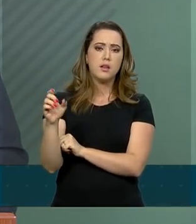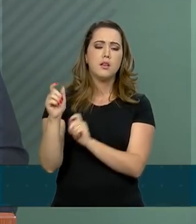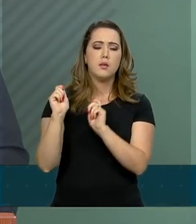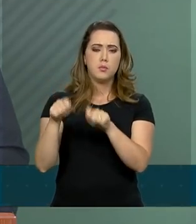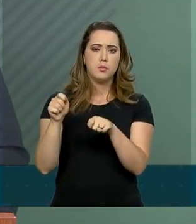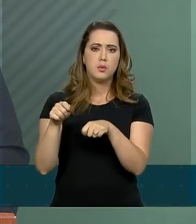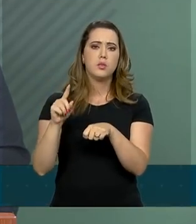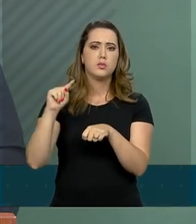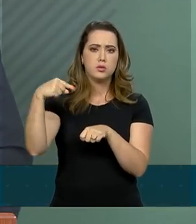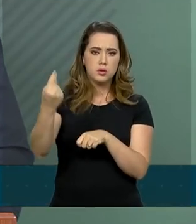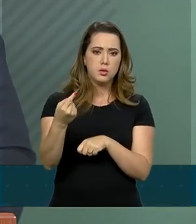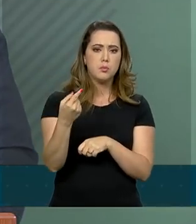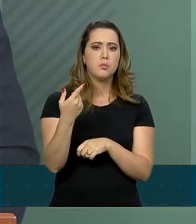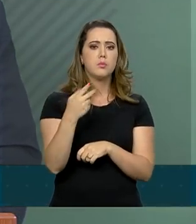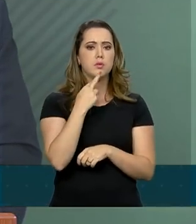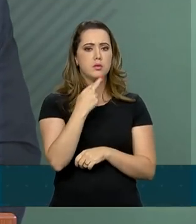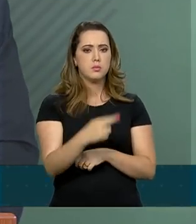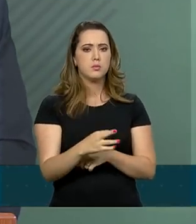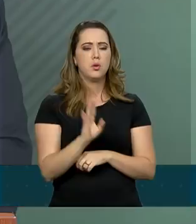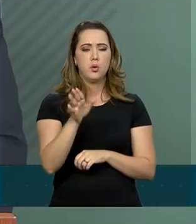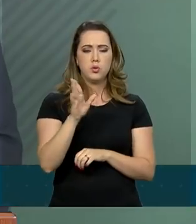matéria. Fica tranquilo aí.